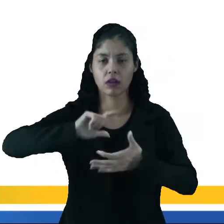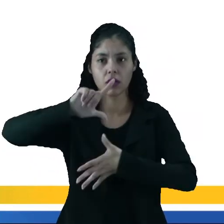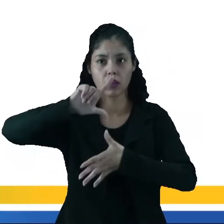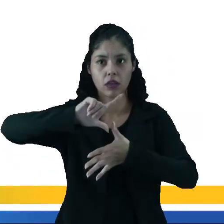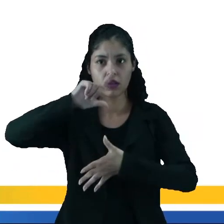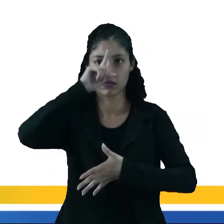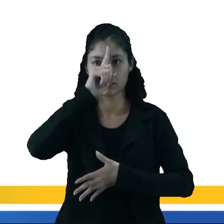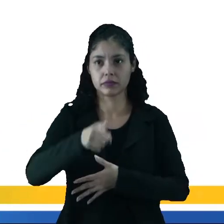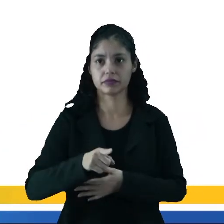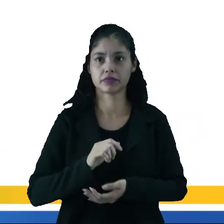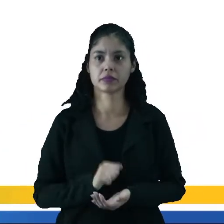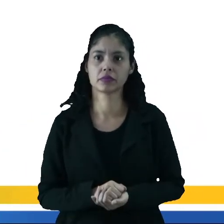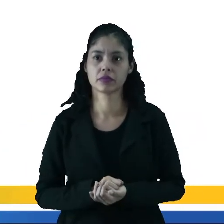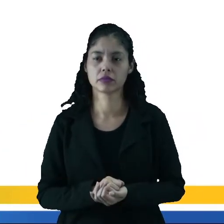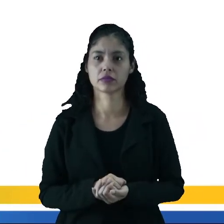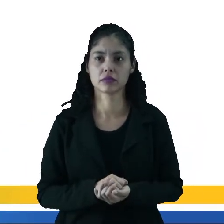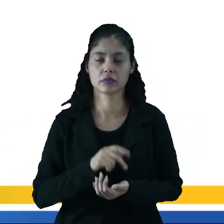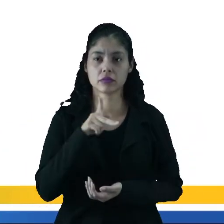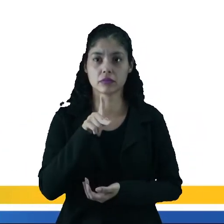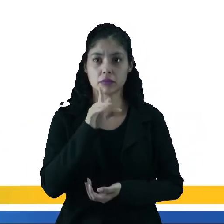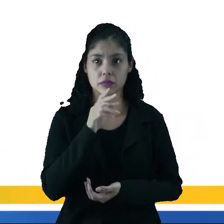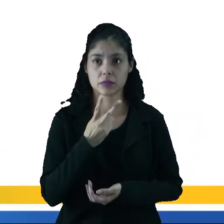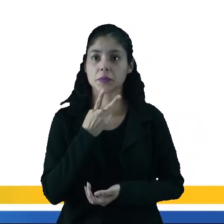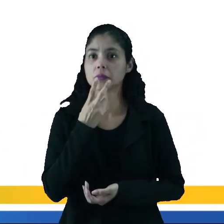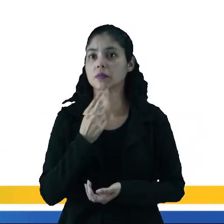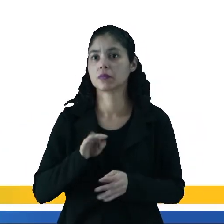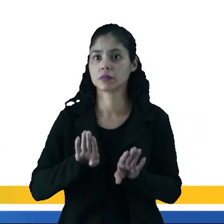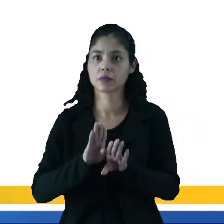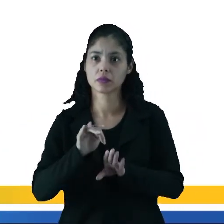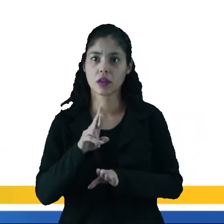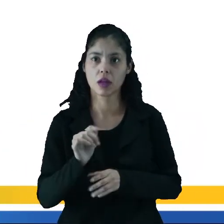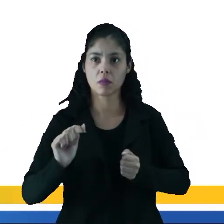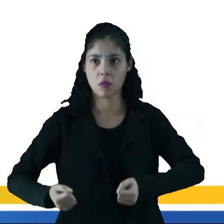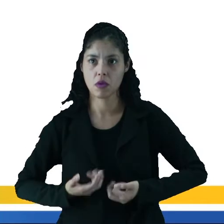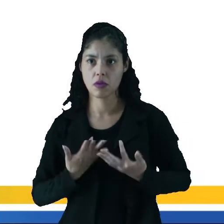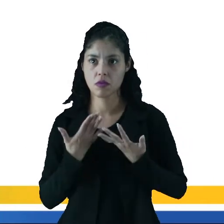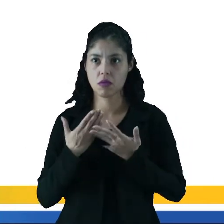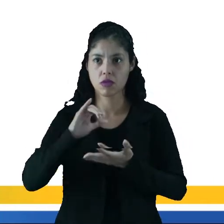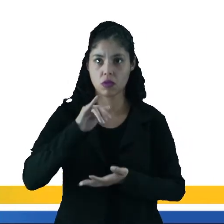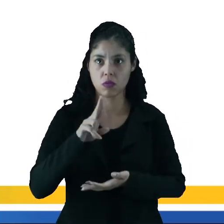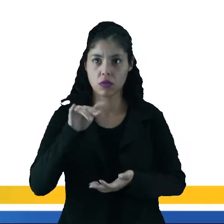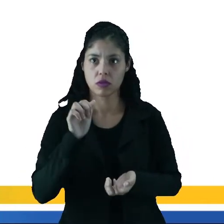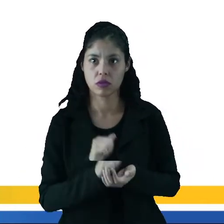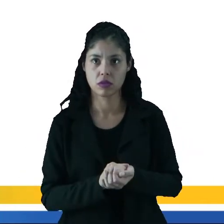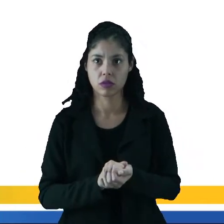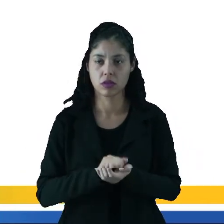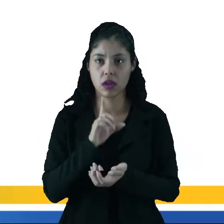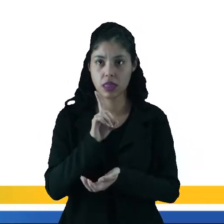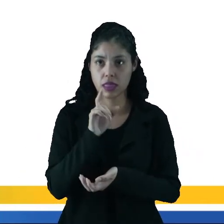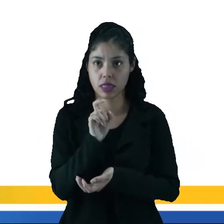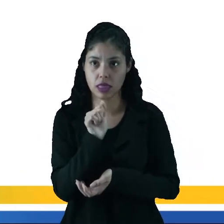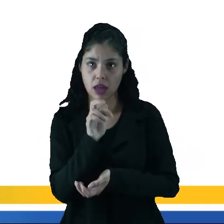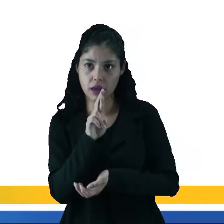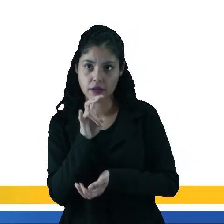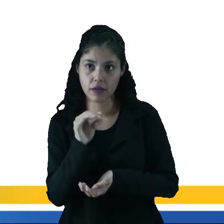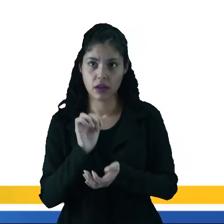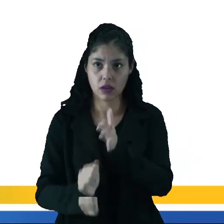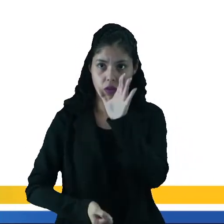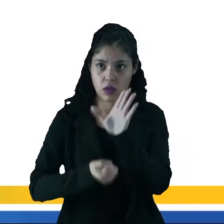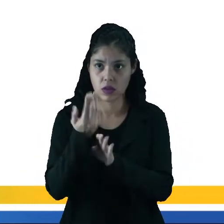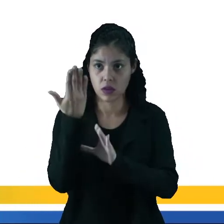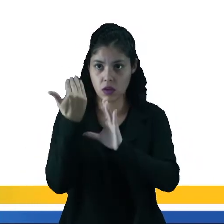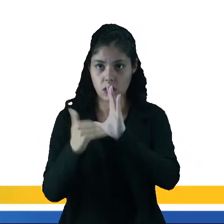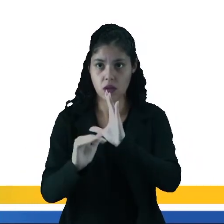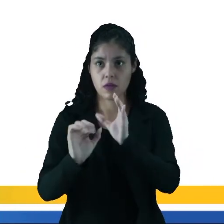América Latina. Karl Marx e Engel publicaram o Manifesto Comunista. Darwin publicou a Origem das